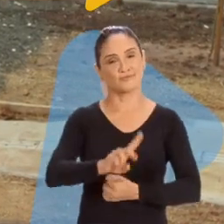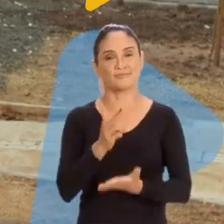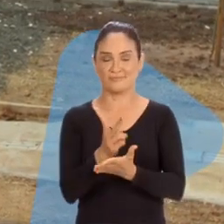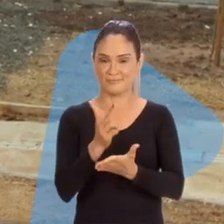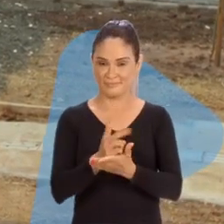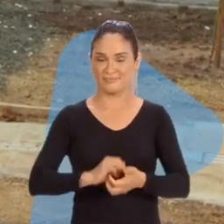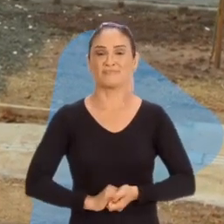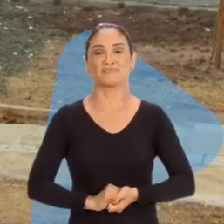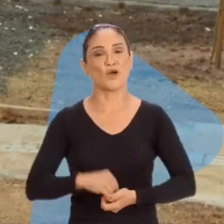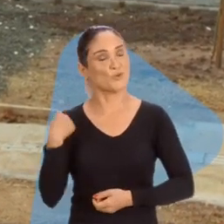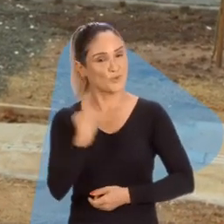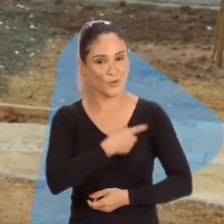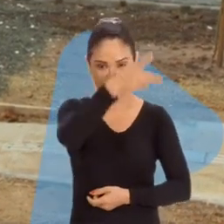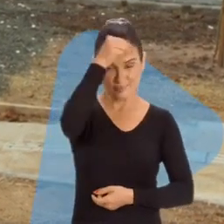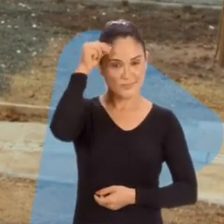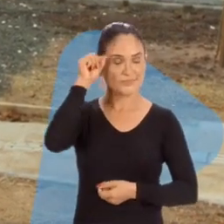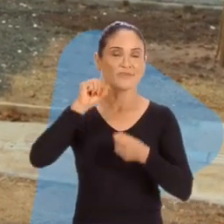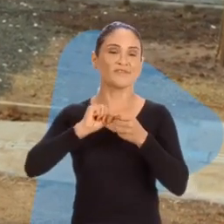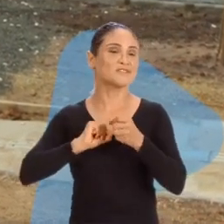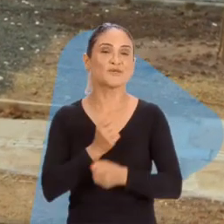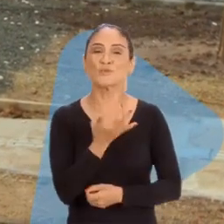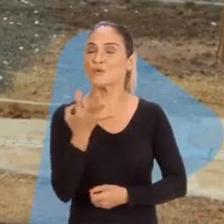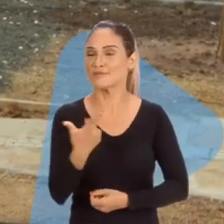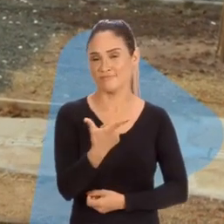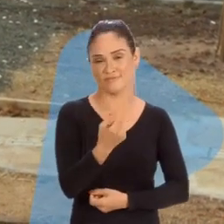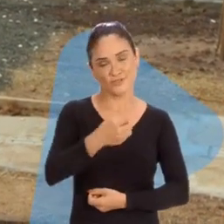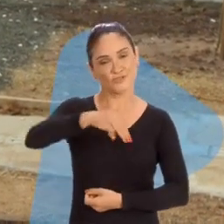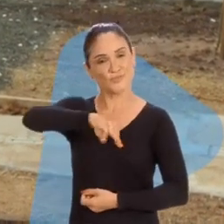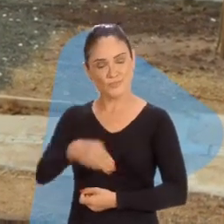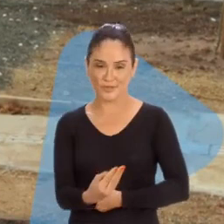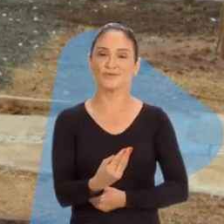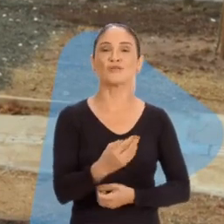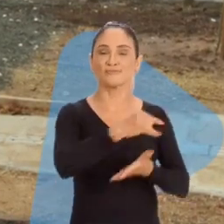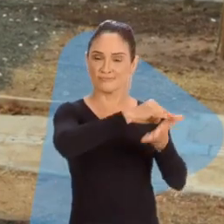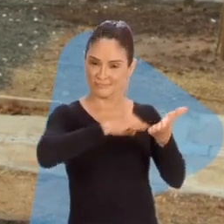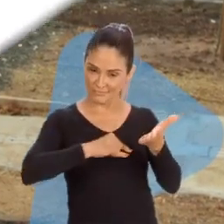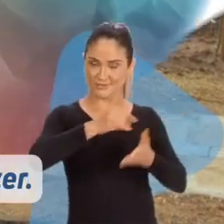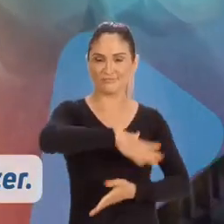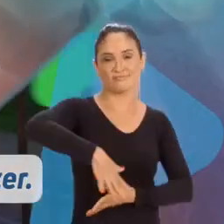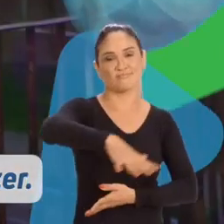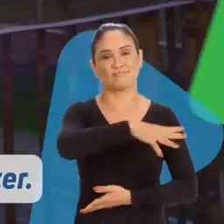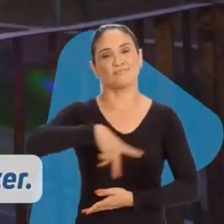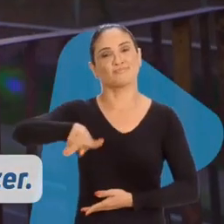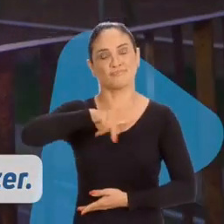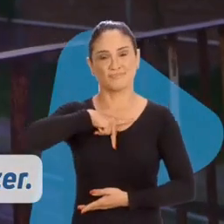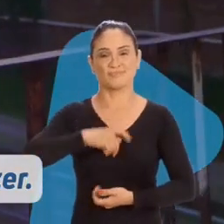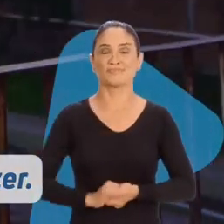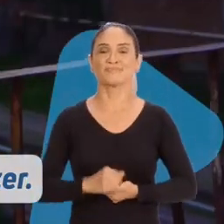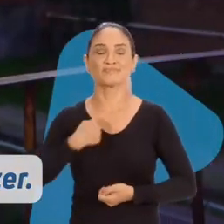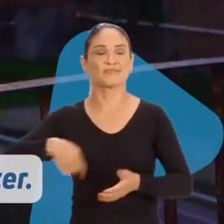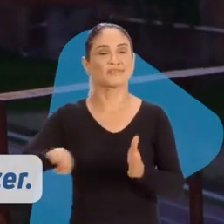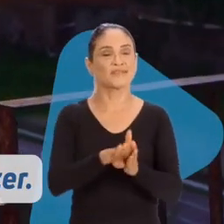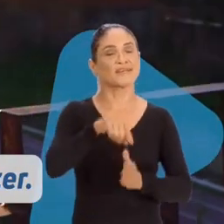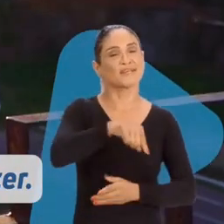sendo. Na nossa gestão, nós vamos entregar 20 mil títulos de propriedades de terreno. Eu cheguei aqui